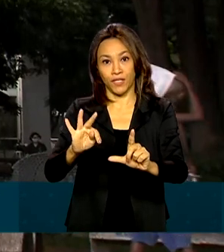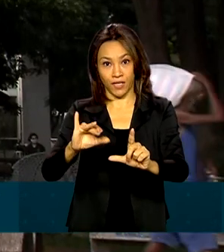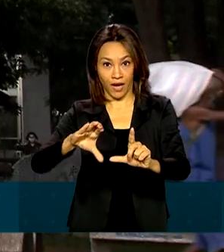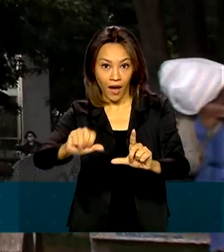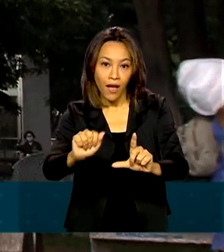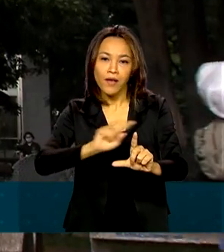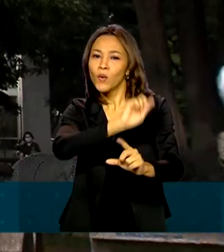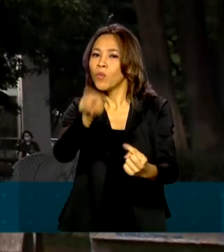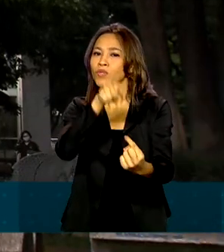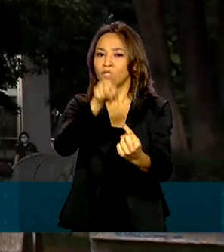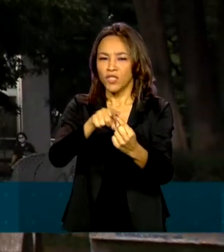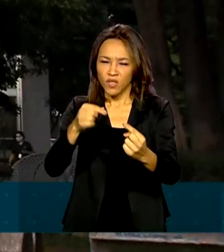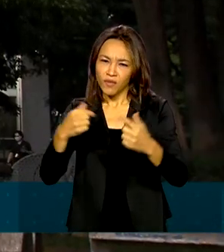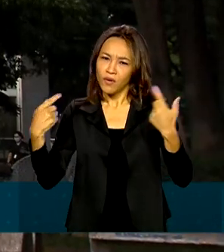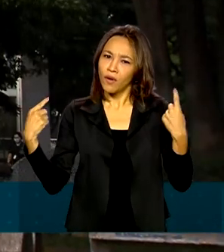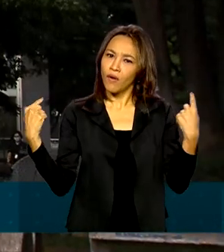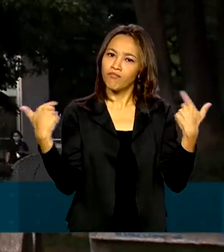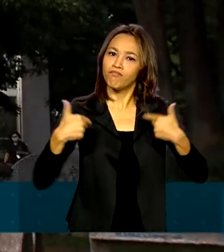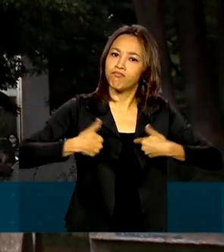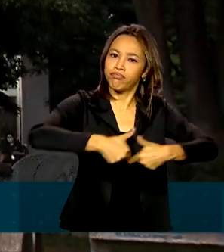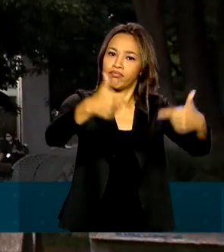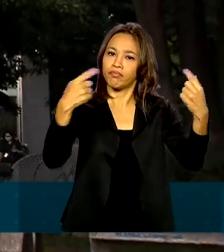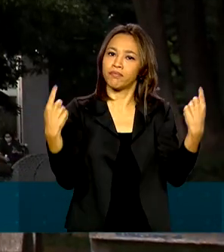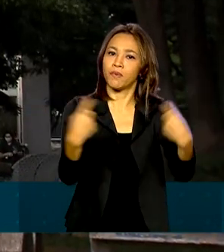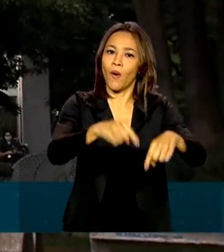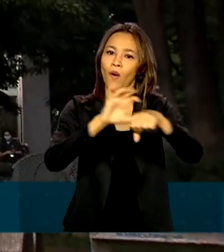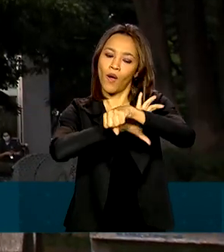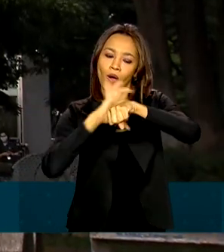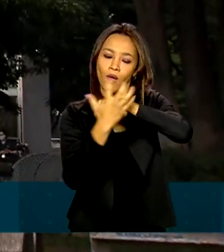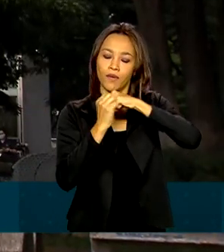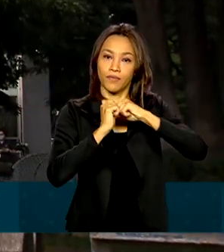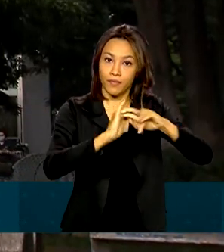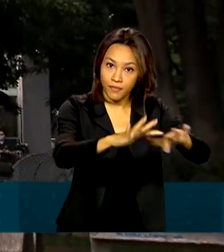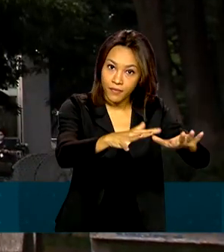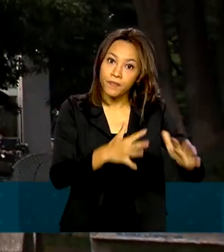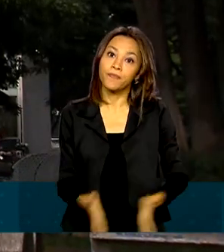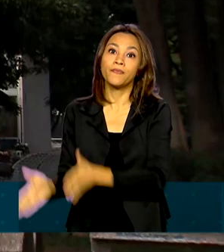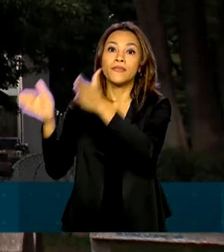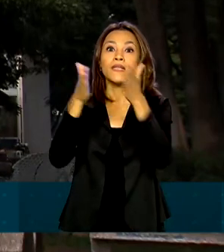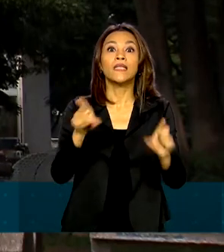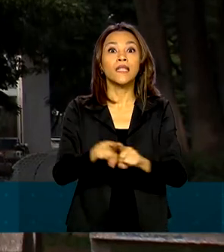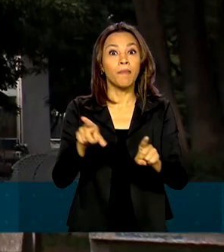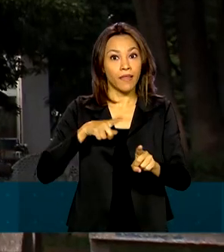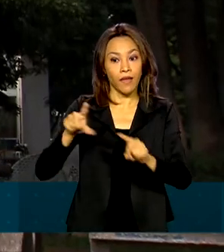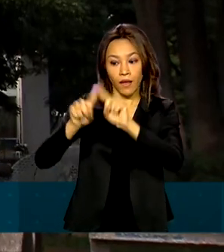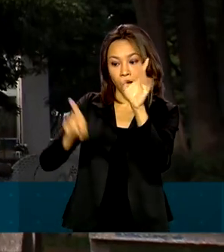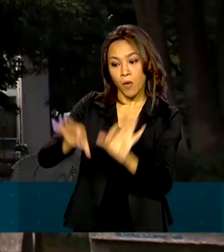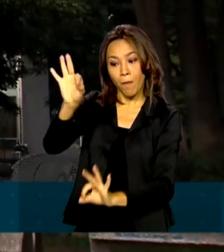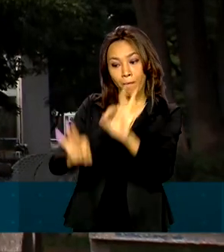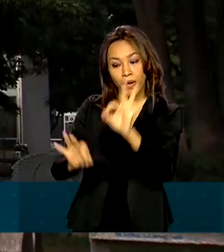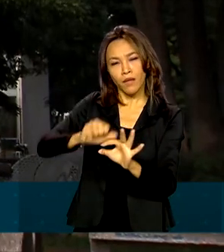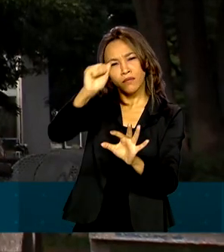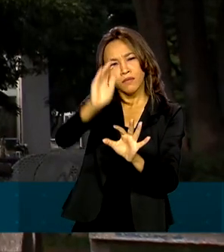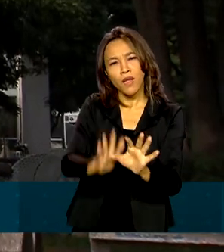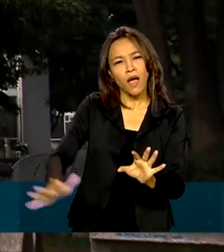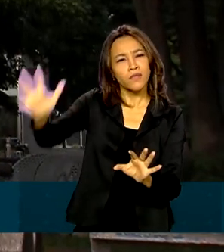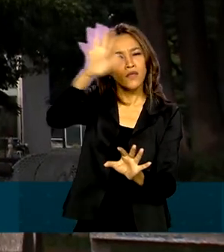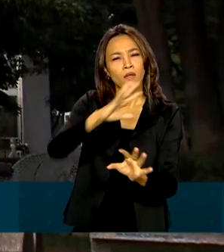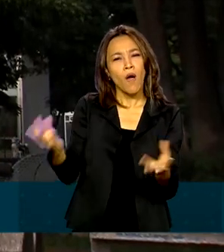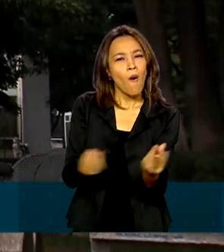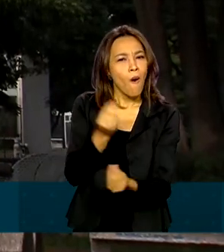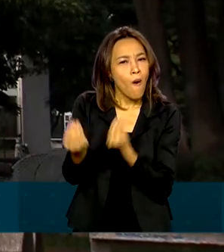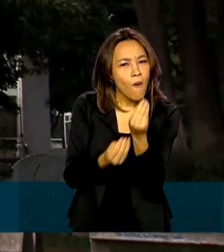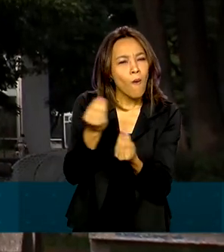ao combate à Covid-19. A MP trata ainda do Plano Nacional de Operacionalização da Vacina